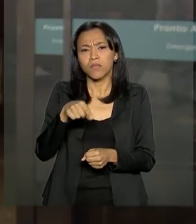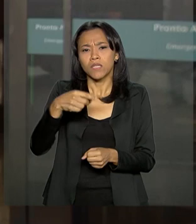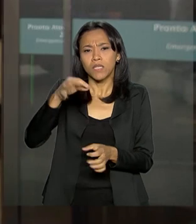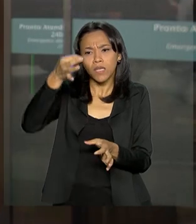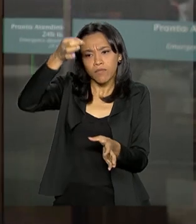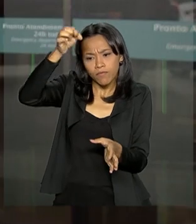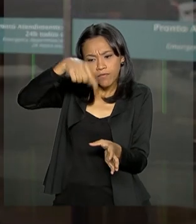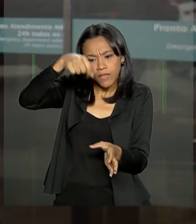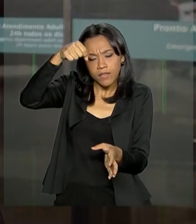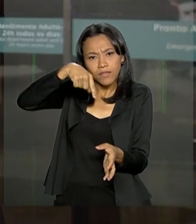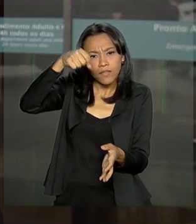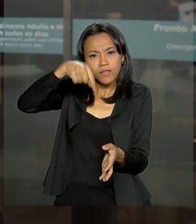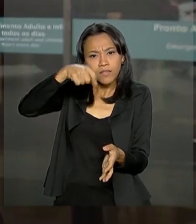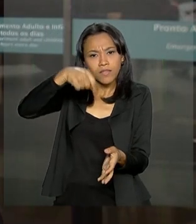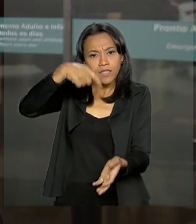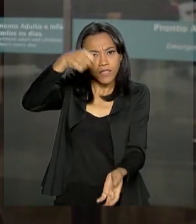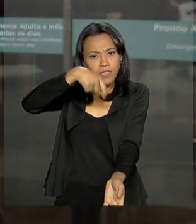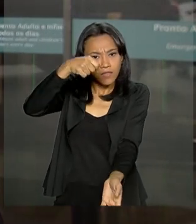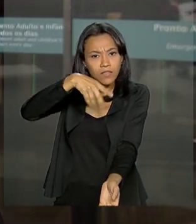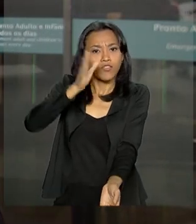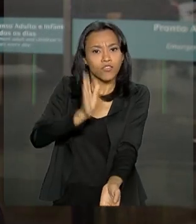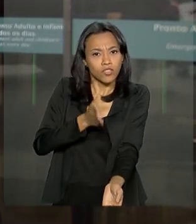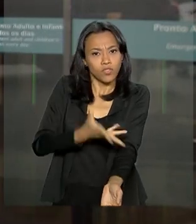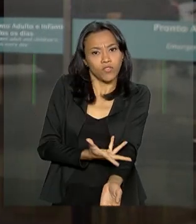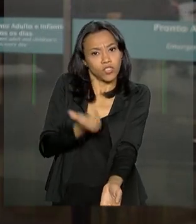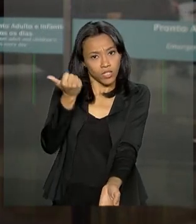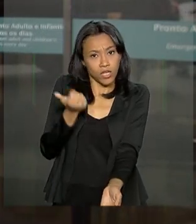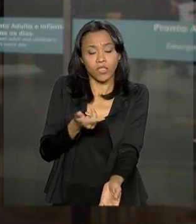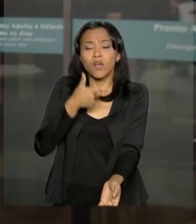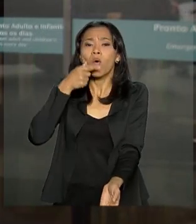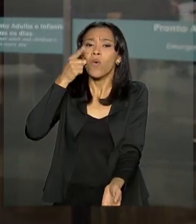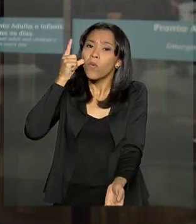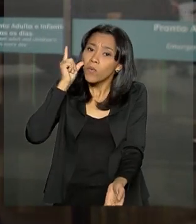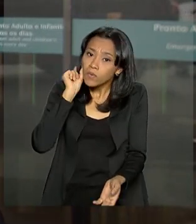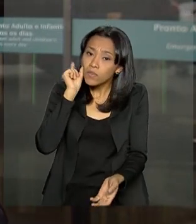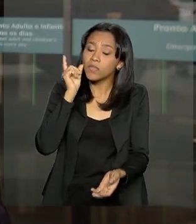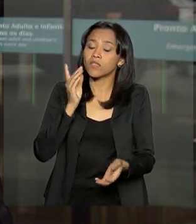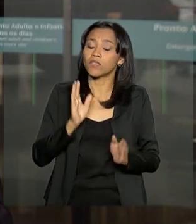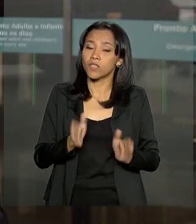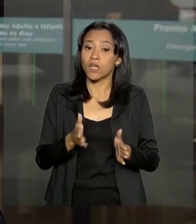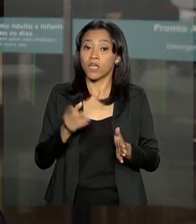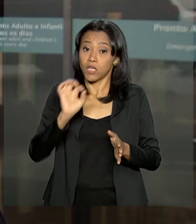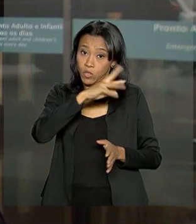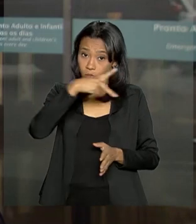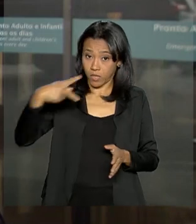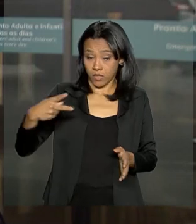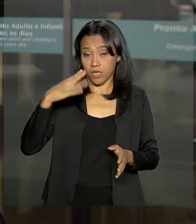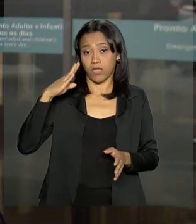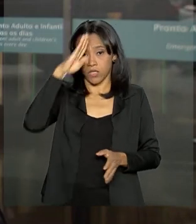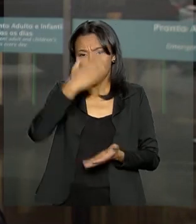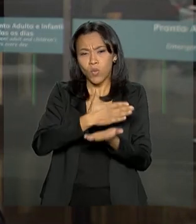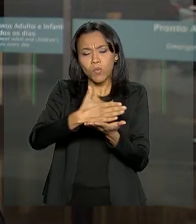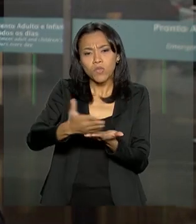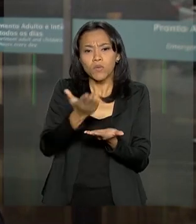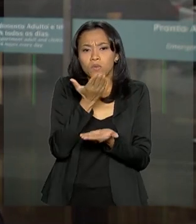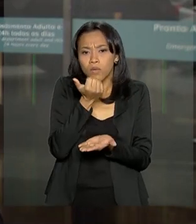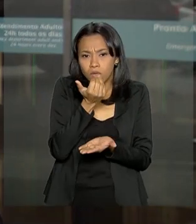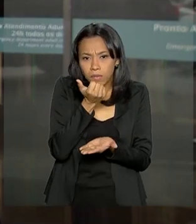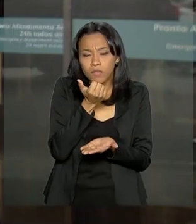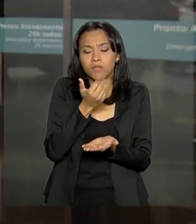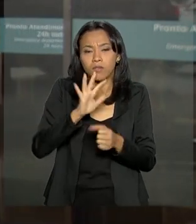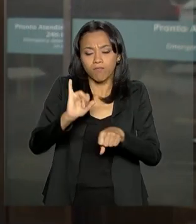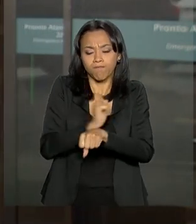aquela nutrição que ele vinha recebendo por soro. Isso já está suspenso desde ontem e o presidente começou uma dieta de